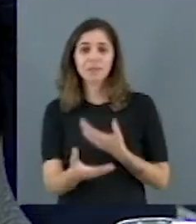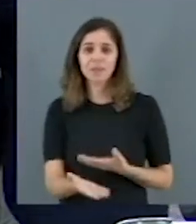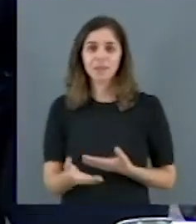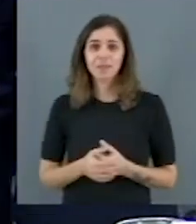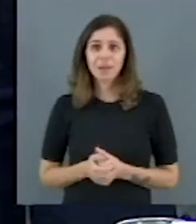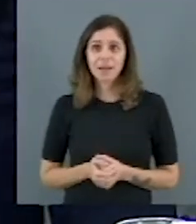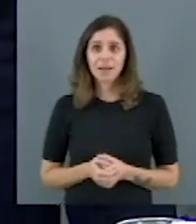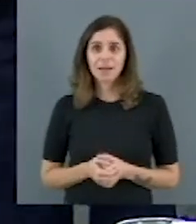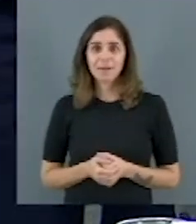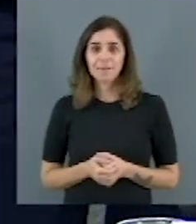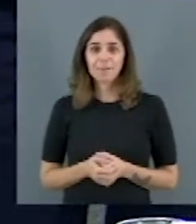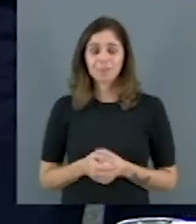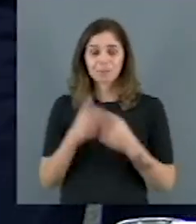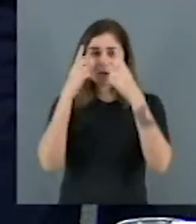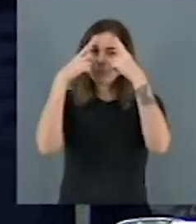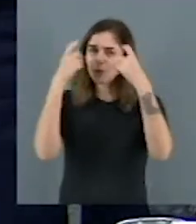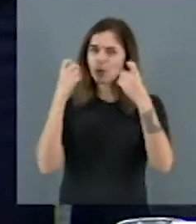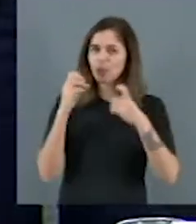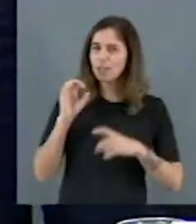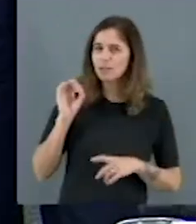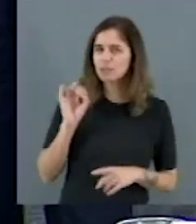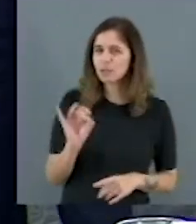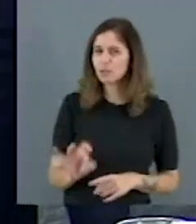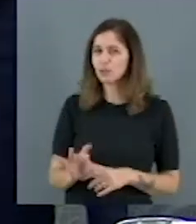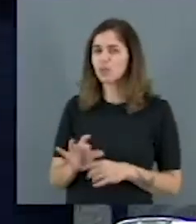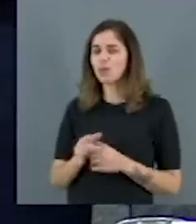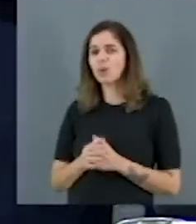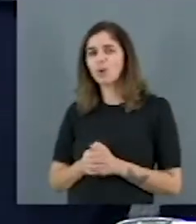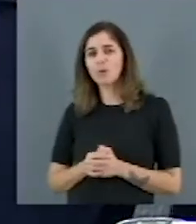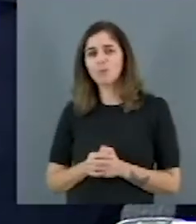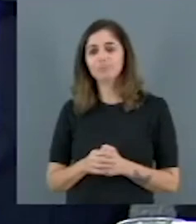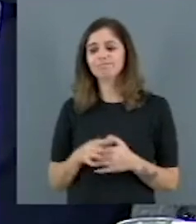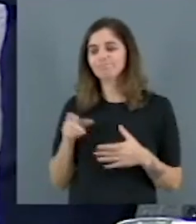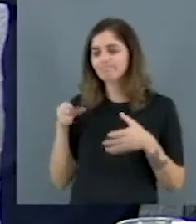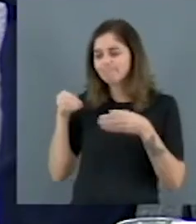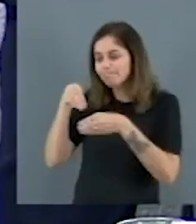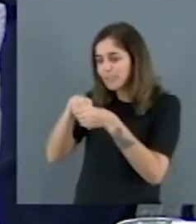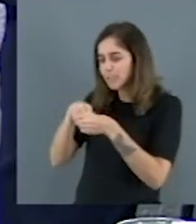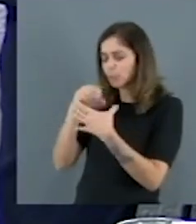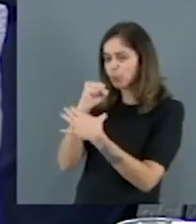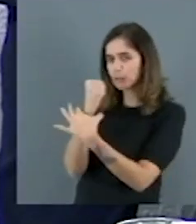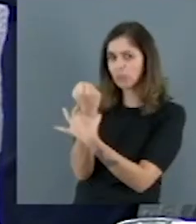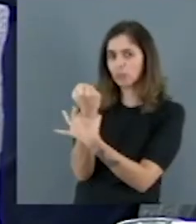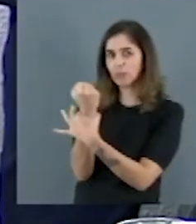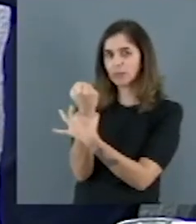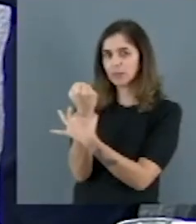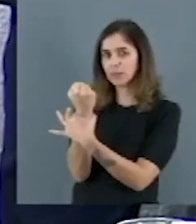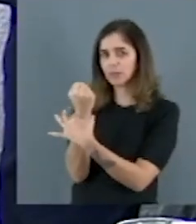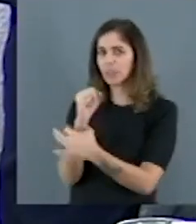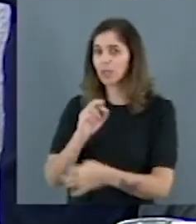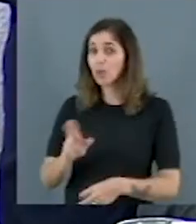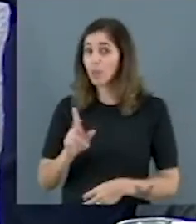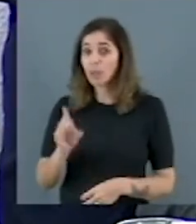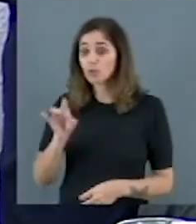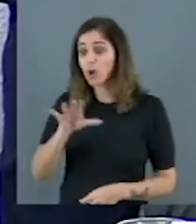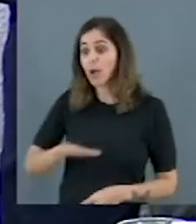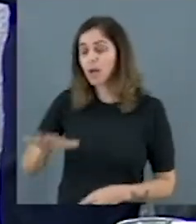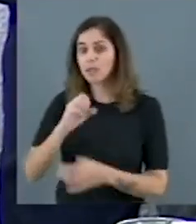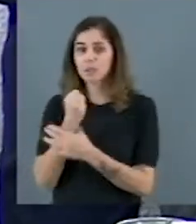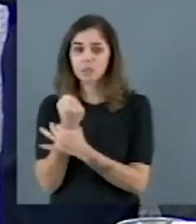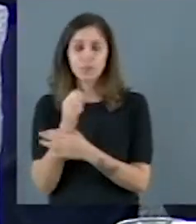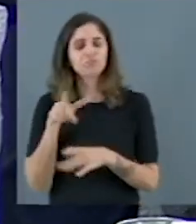não se faz apenas com respostas no campo da segurança e eu não estou aqui dizendo que a segurança não seja